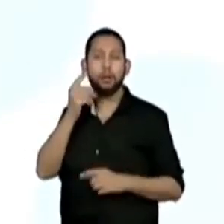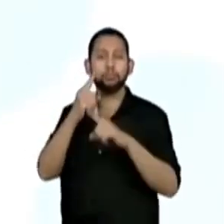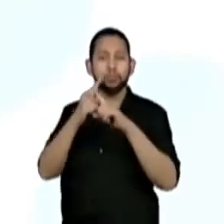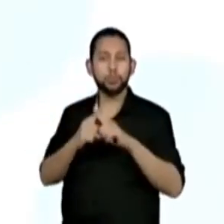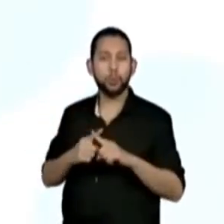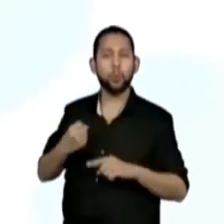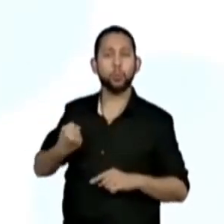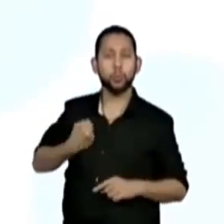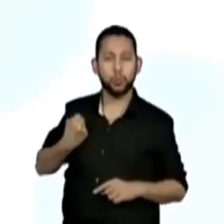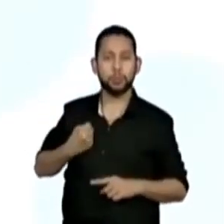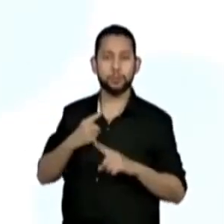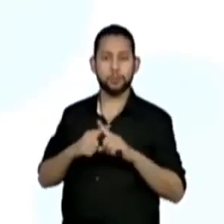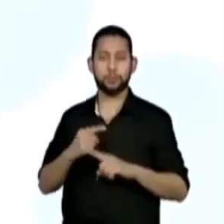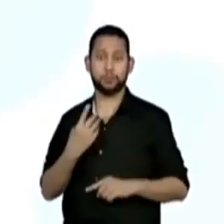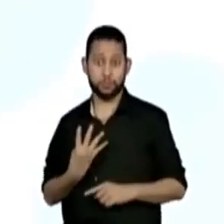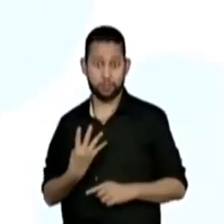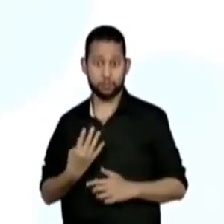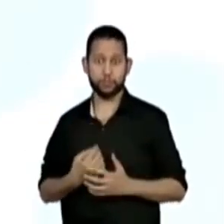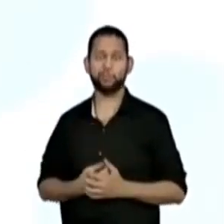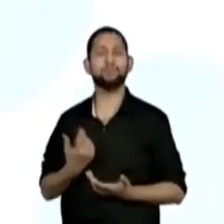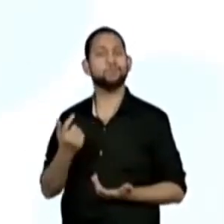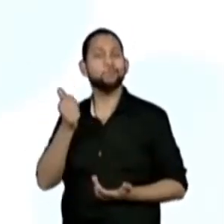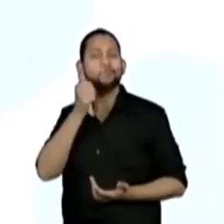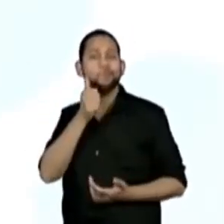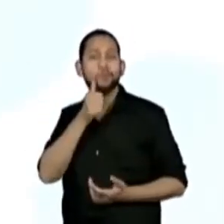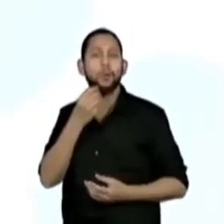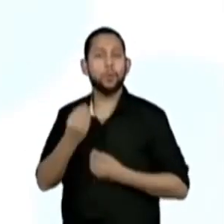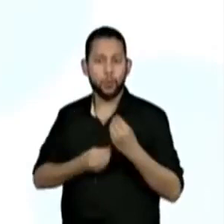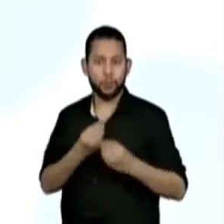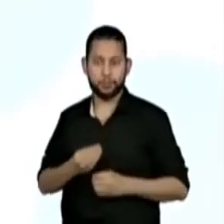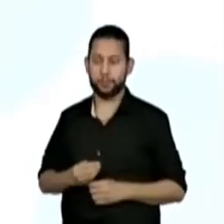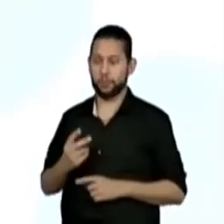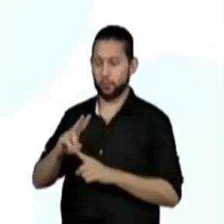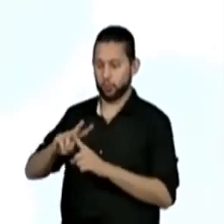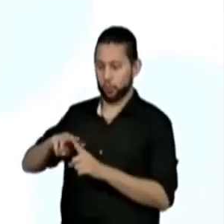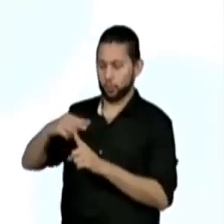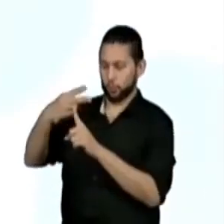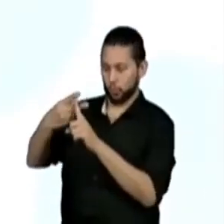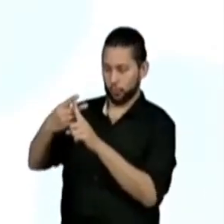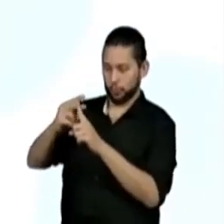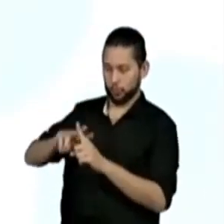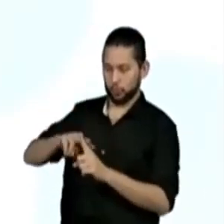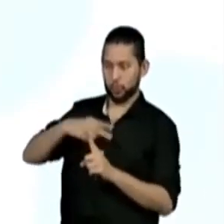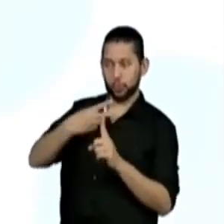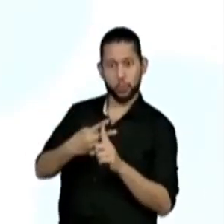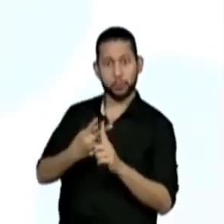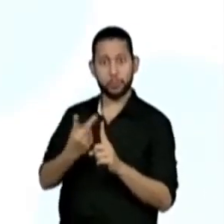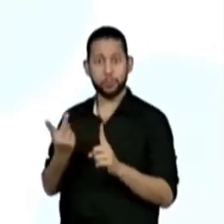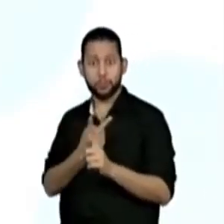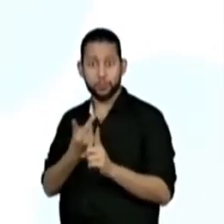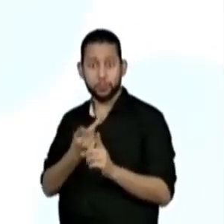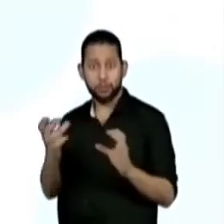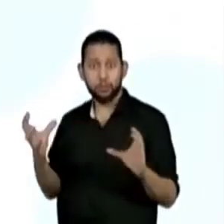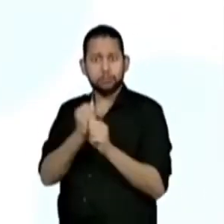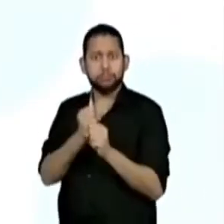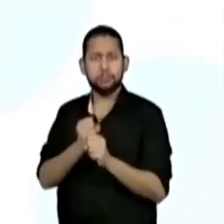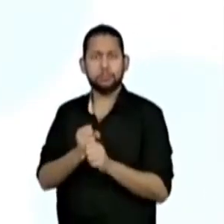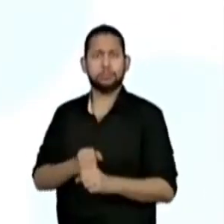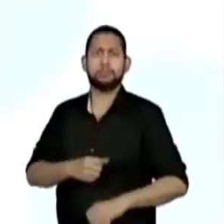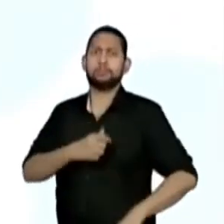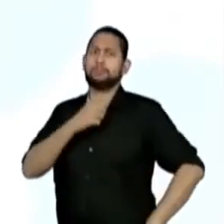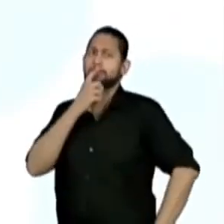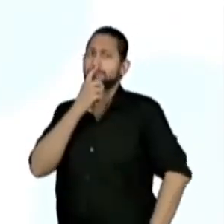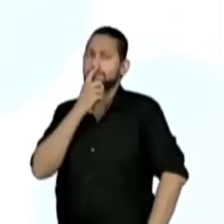por exemplo, por 4, ela calcula o dobro do dobro desse número. Hum,